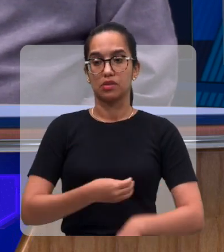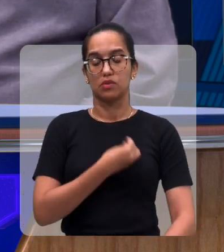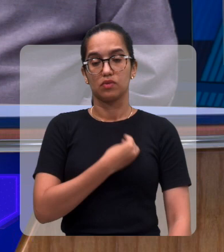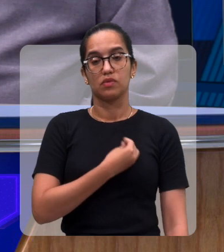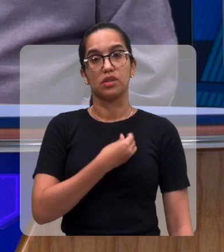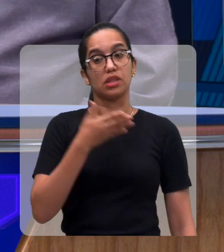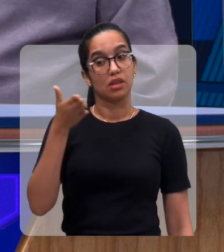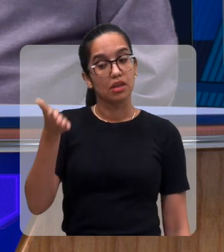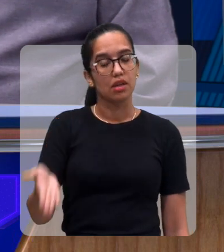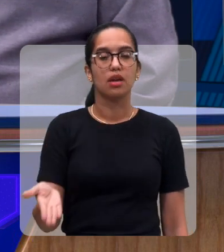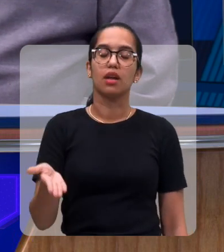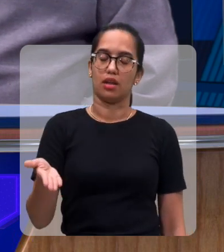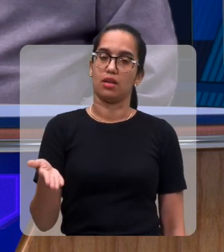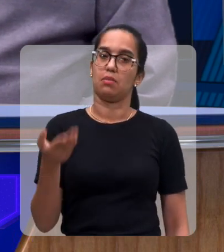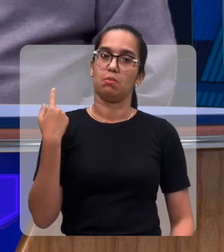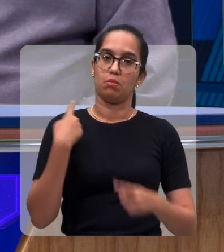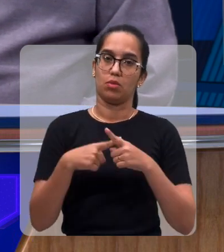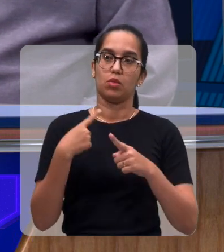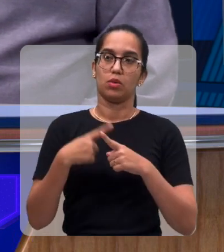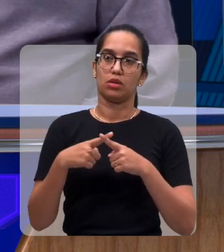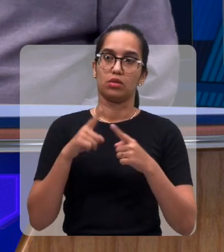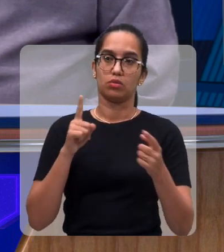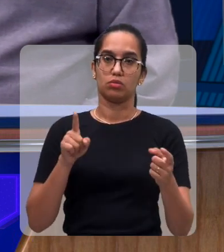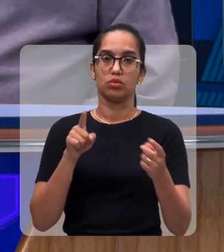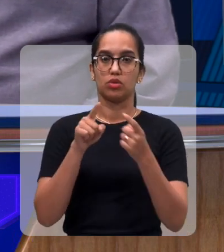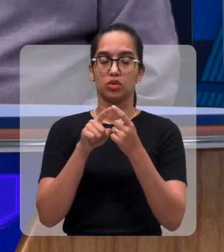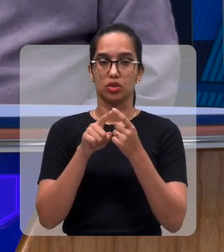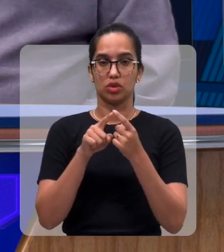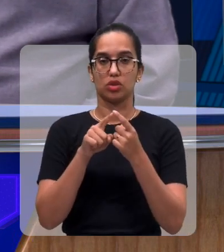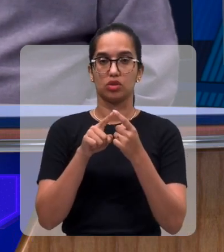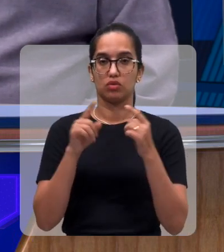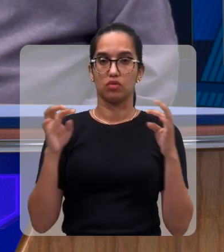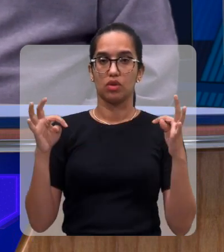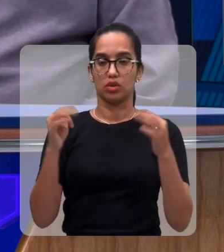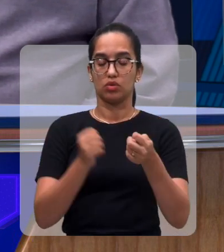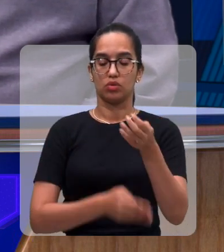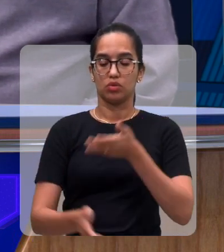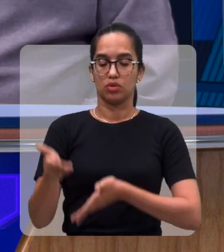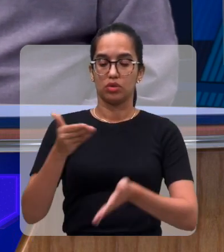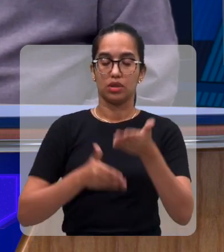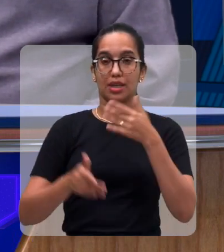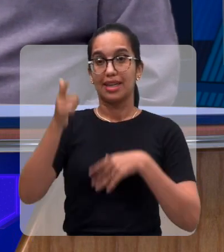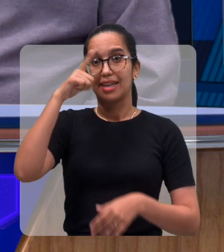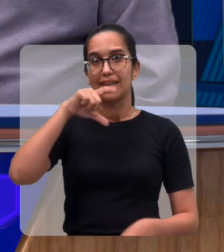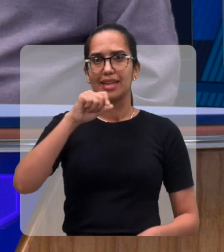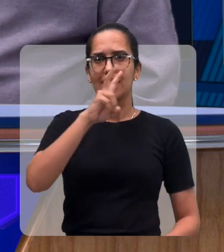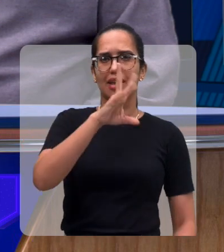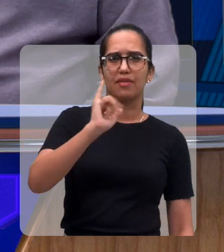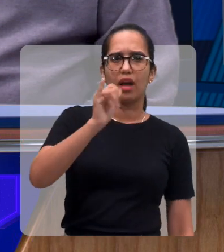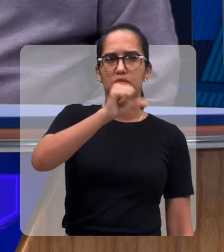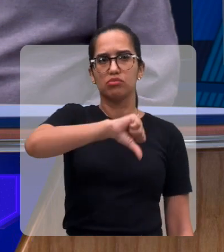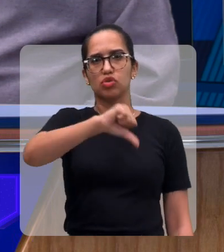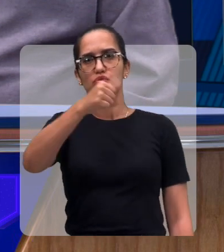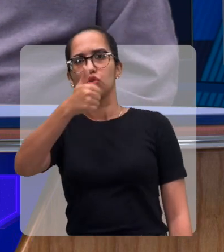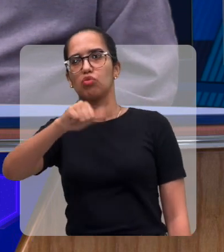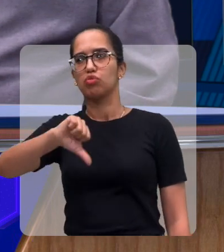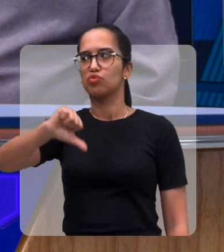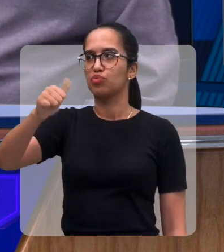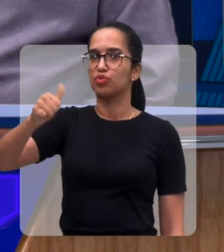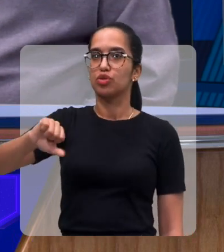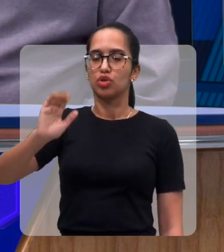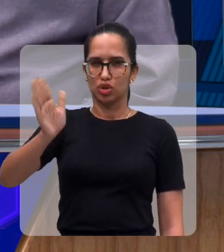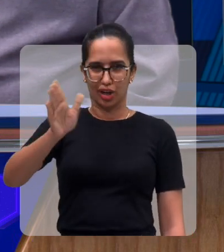festival, porque o objetivo é a participação. E quem vai julgar, Luiz? Quem são os julgadores? Já foi